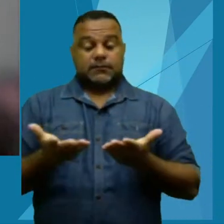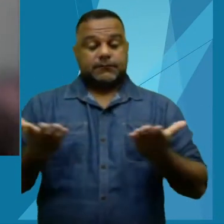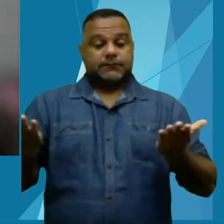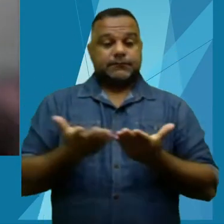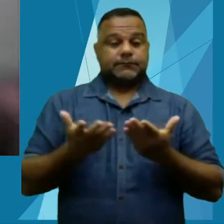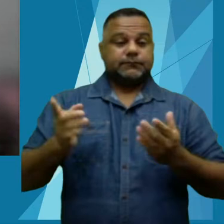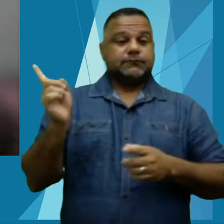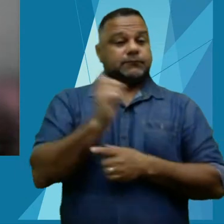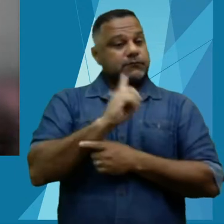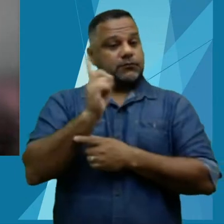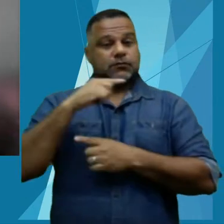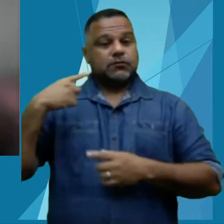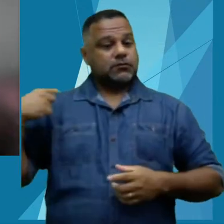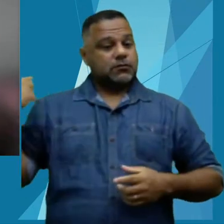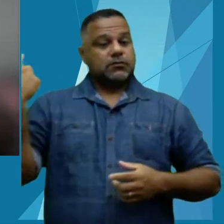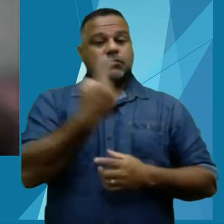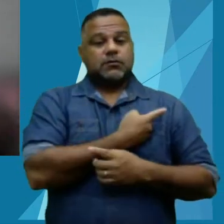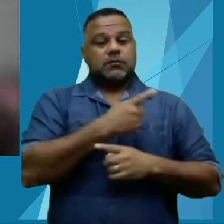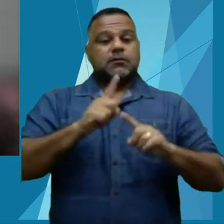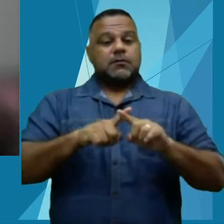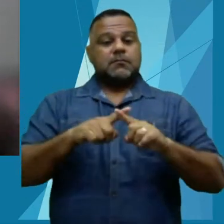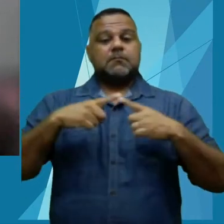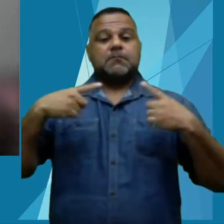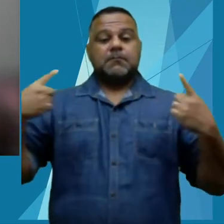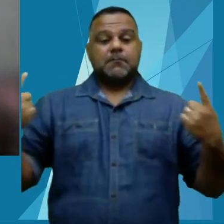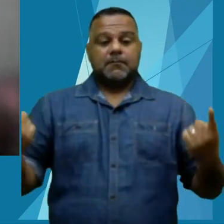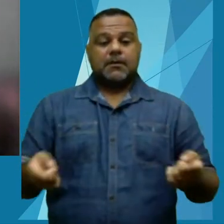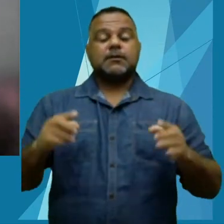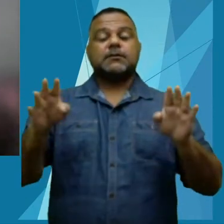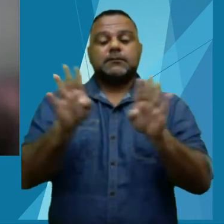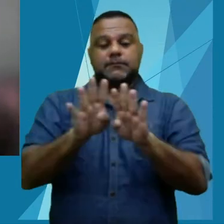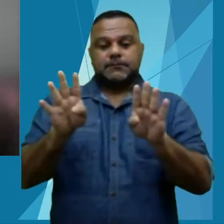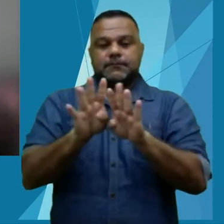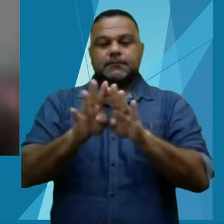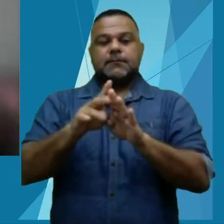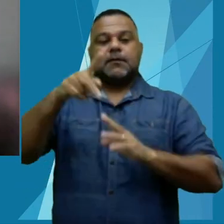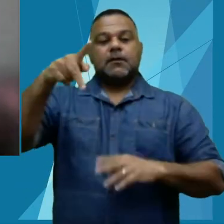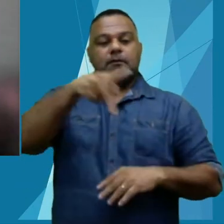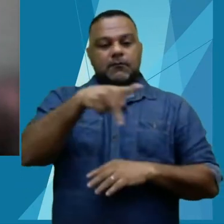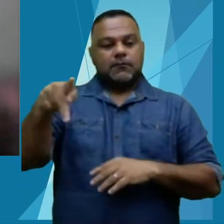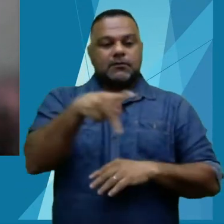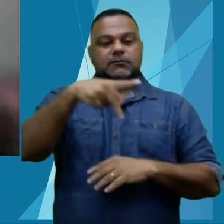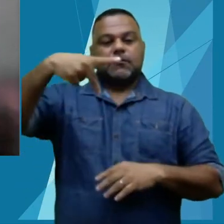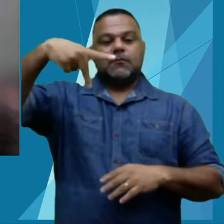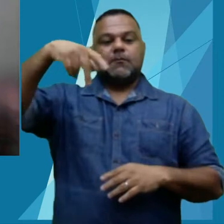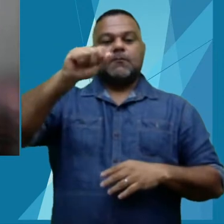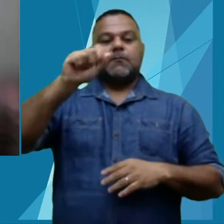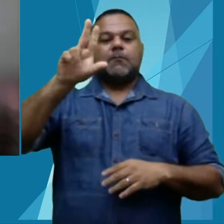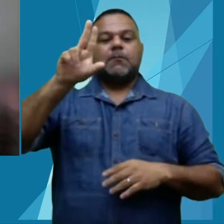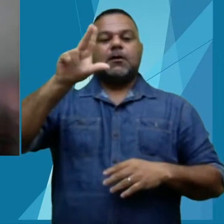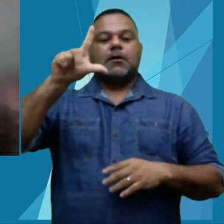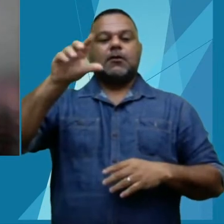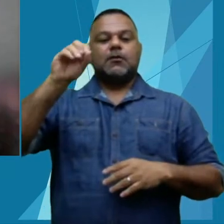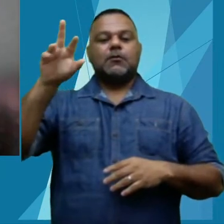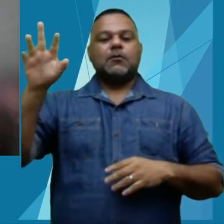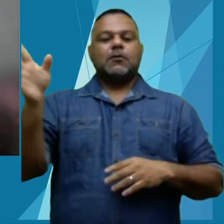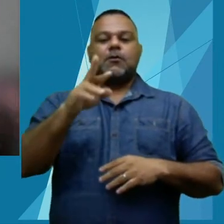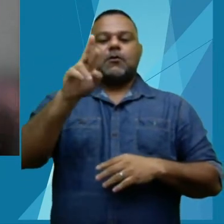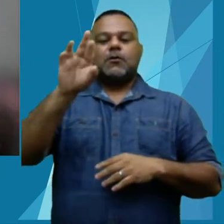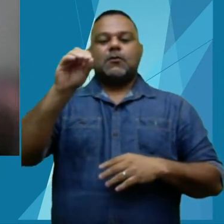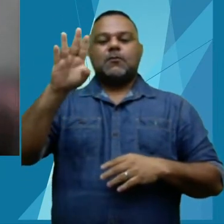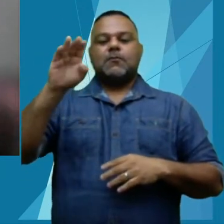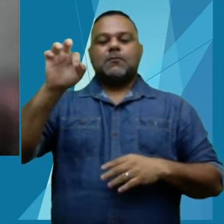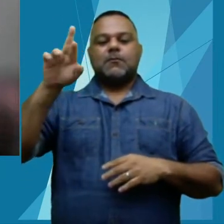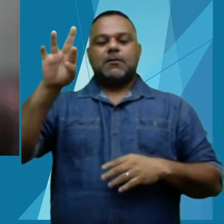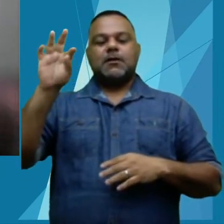não só nós, mas os campos também se envolveram. O professor Paulo Roberto nos ajudou, nos